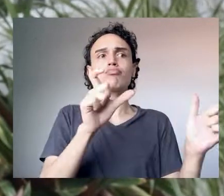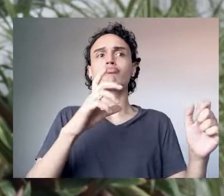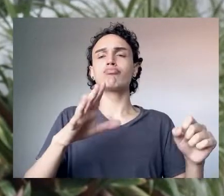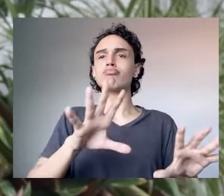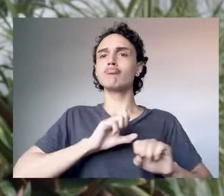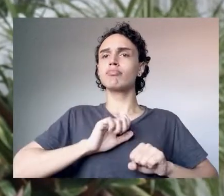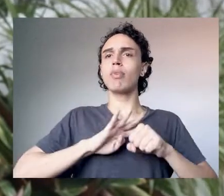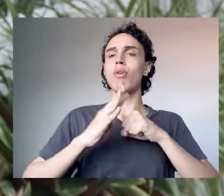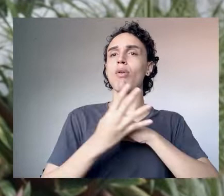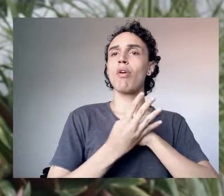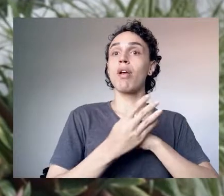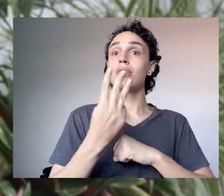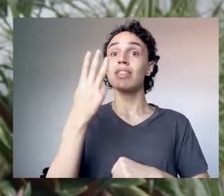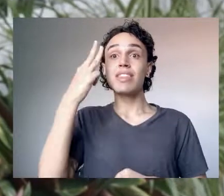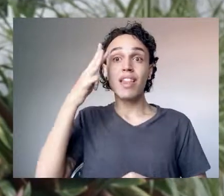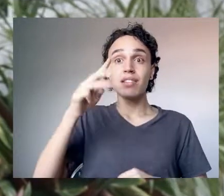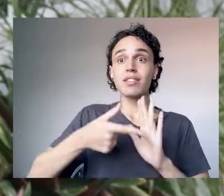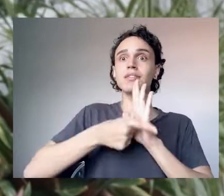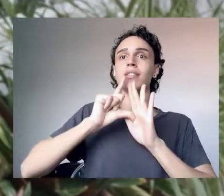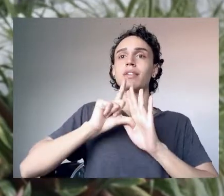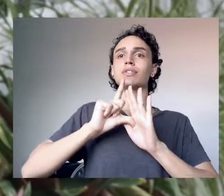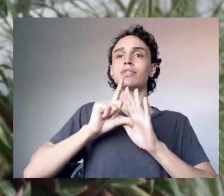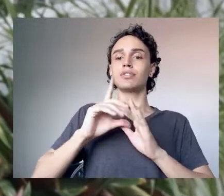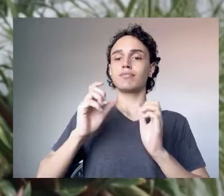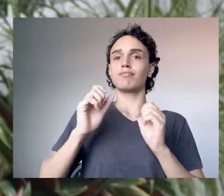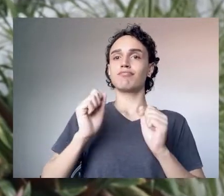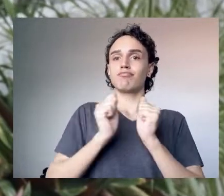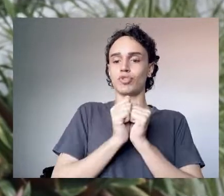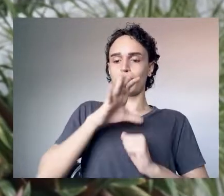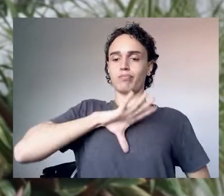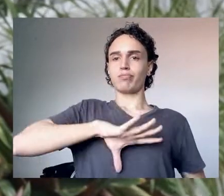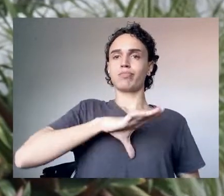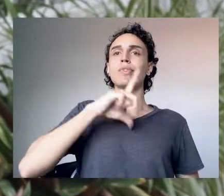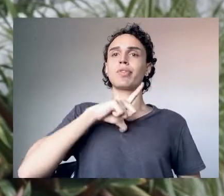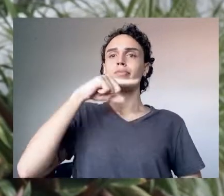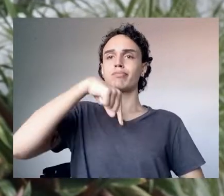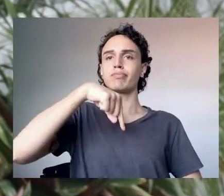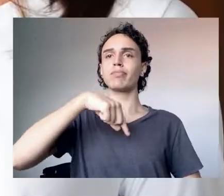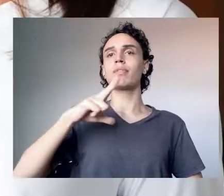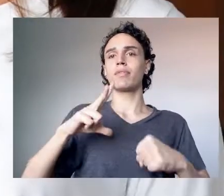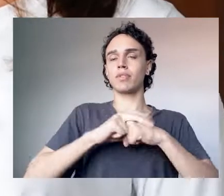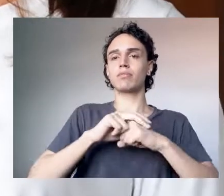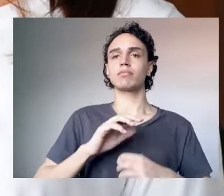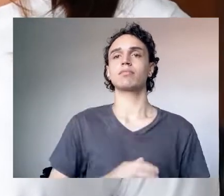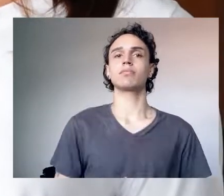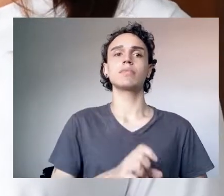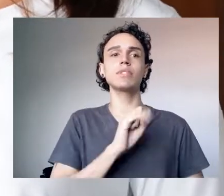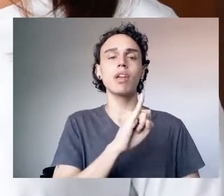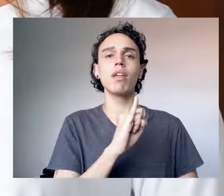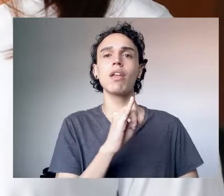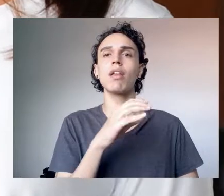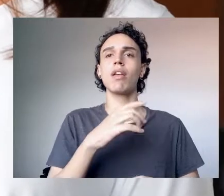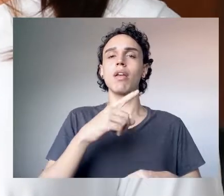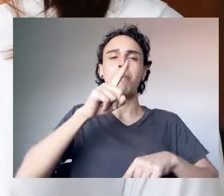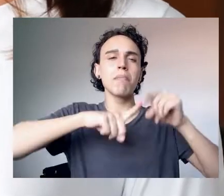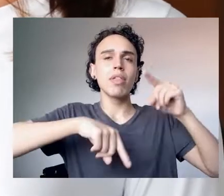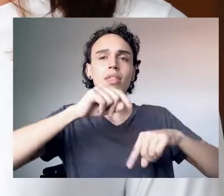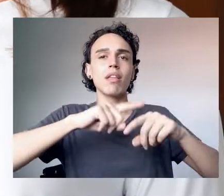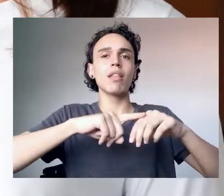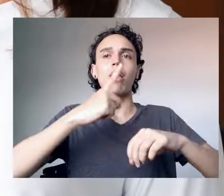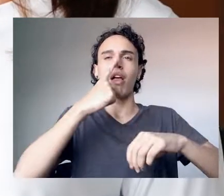excretam esse vírus nas fezes até com três dias antes de estar com os primeiros sintomas. Detectando o vírus nos